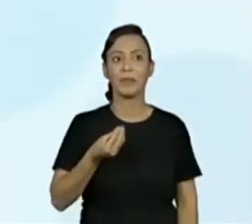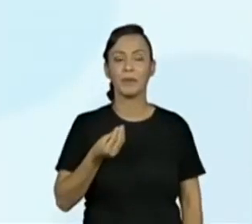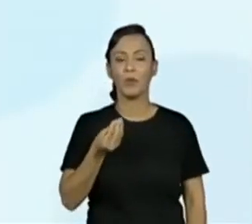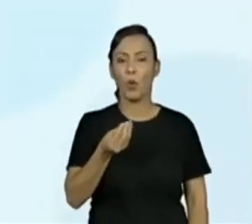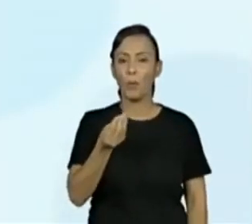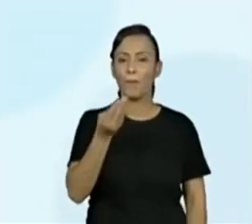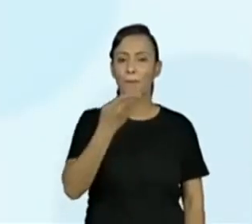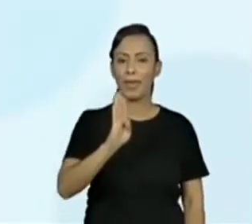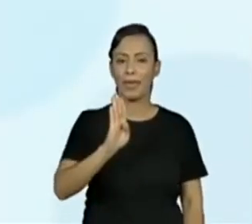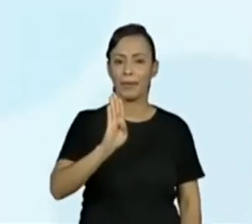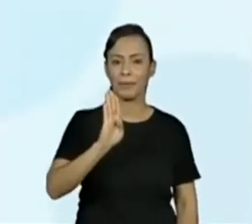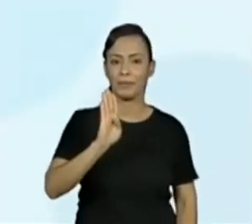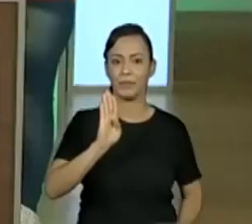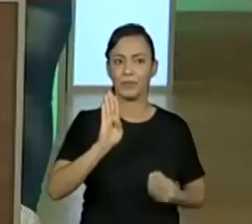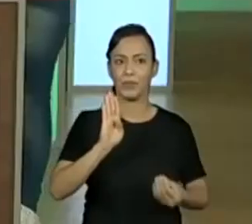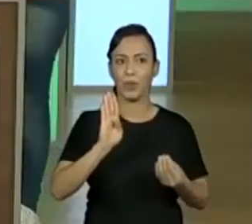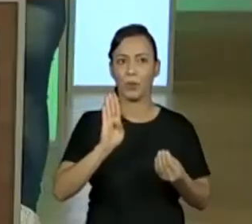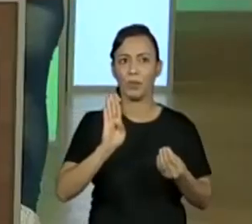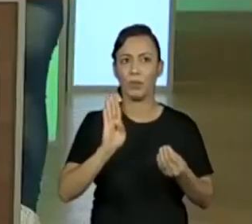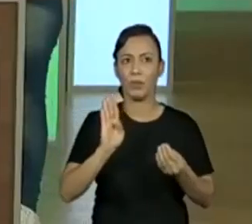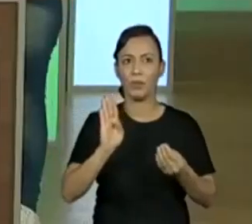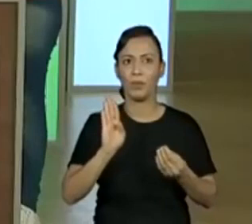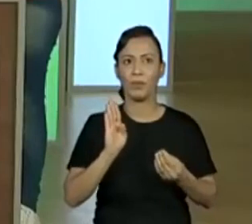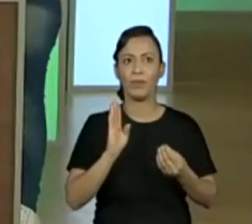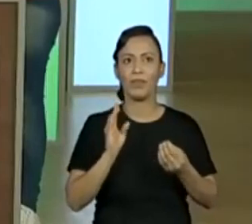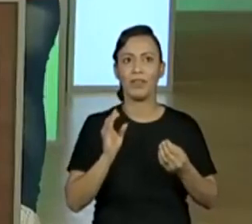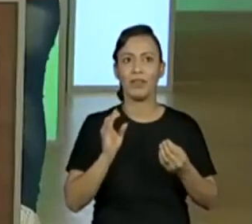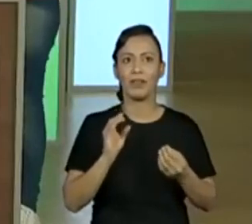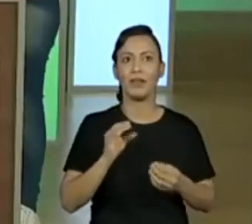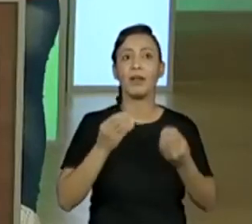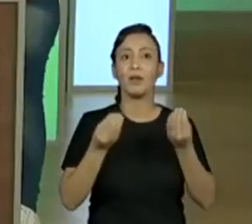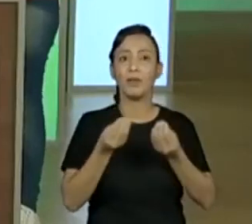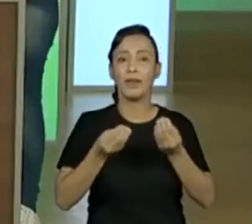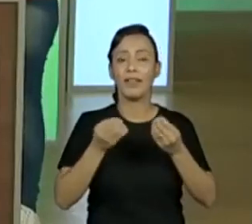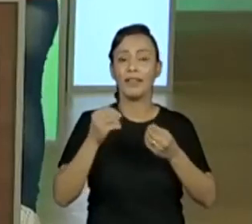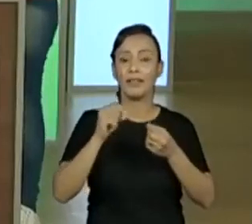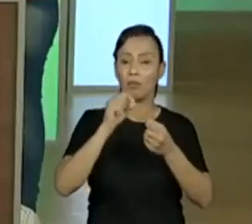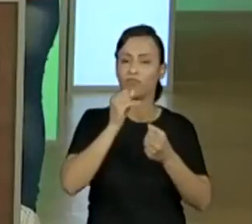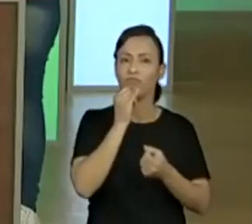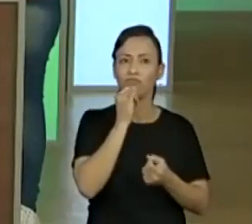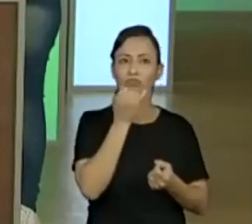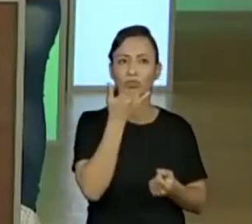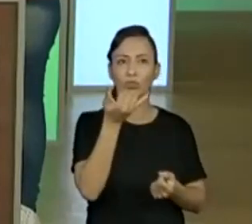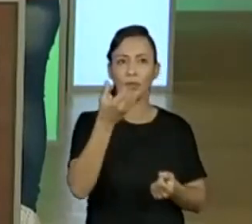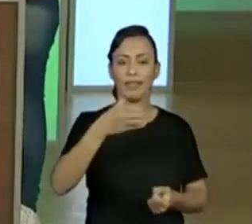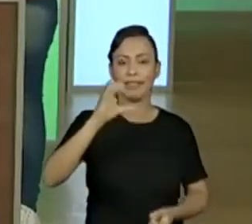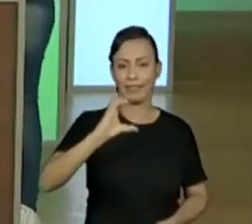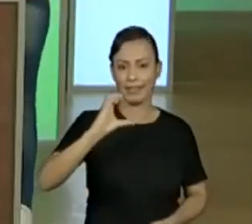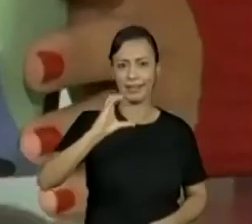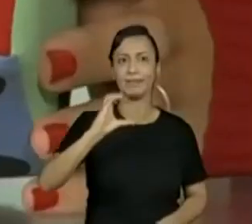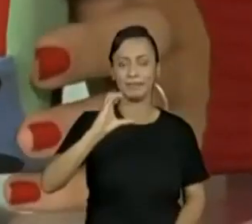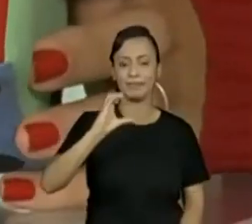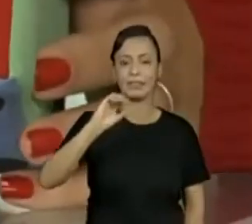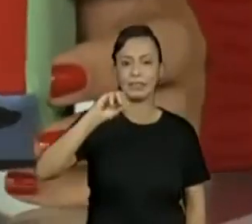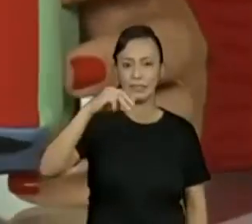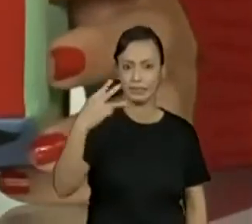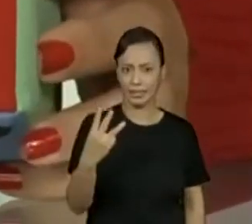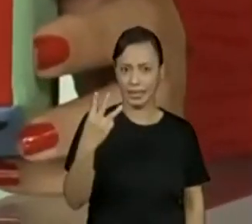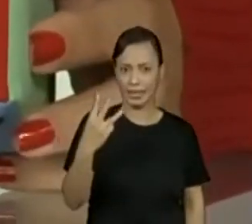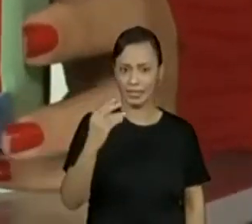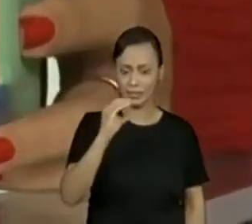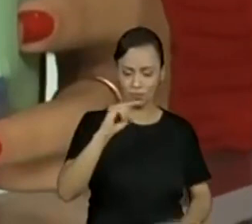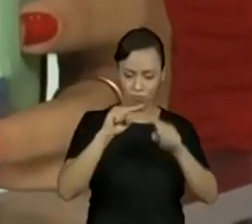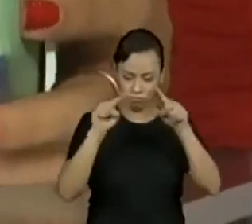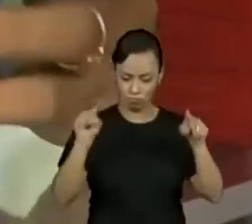O três. O três. Isso. E no segundo dado, o um. Ah, muito fácil essa, o pessoal do primeiro ano. Ah,